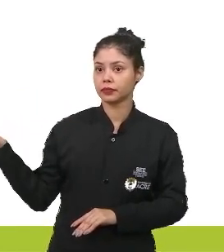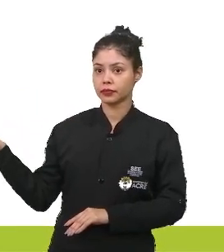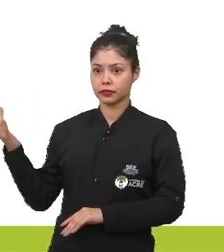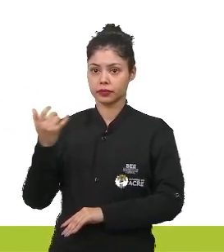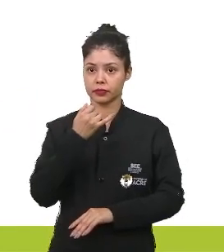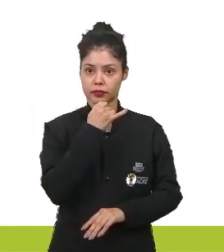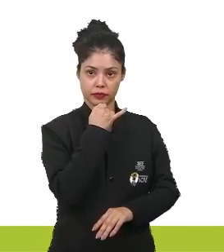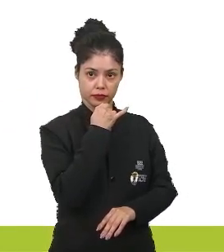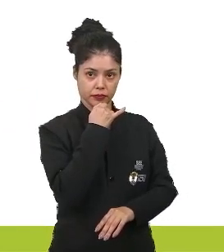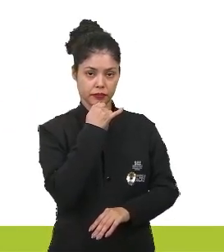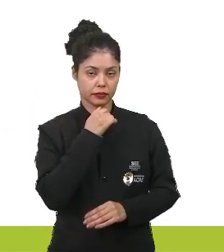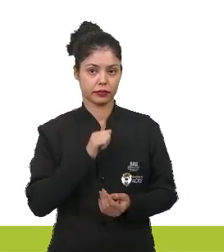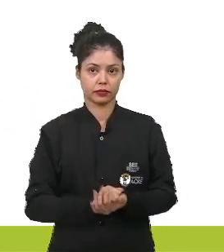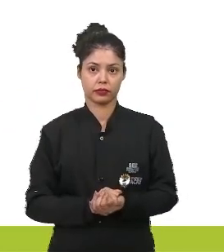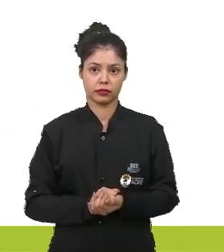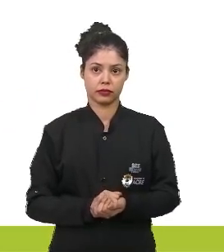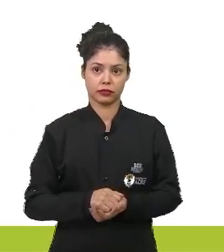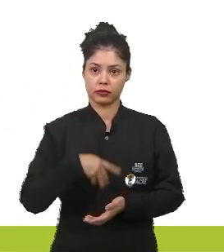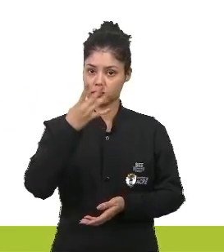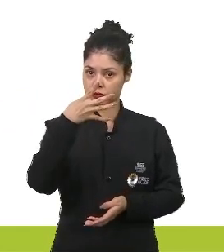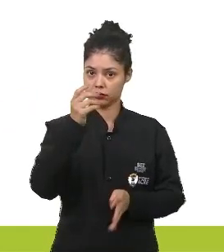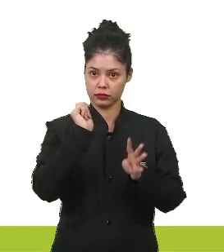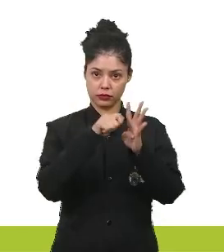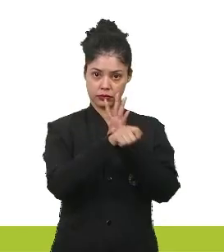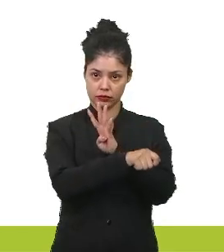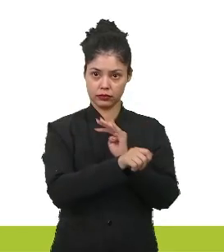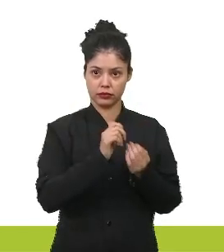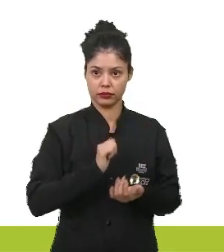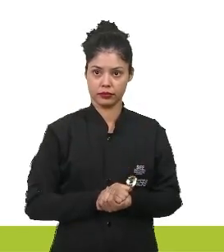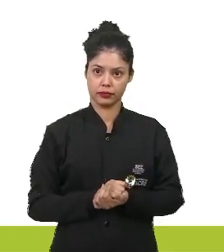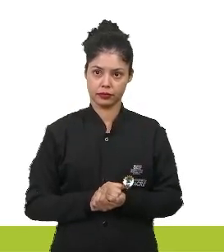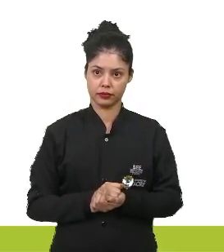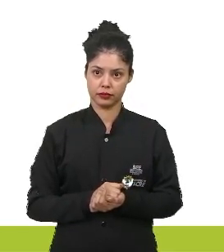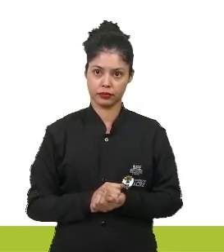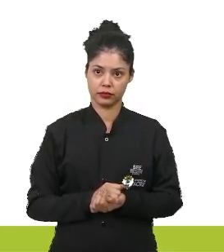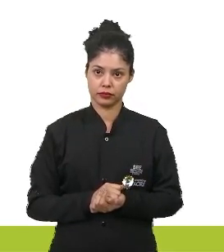temos uma sucessão ecológica desenhada, quatro meses,